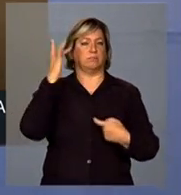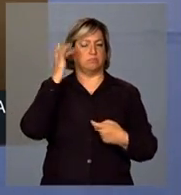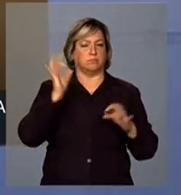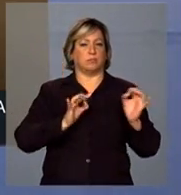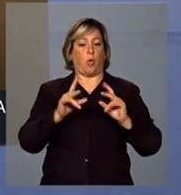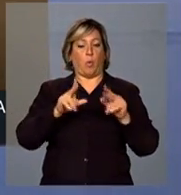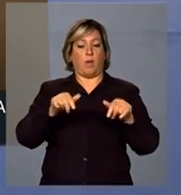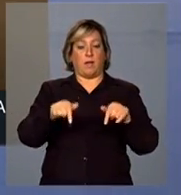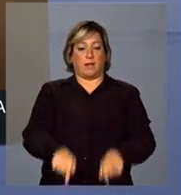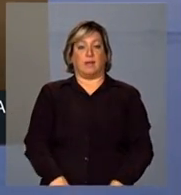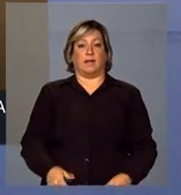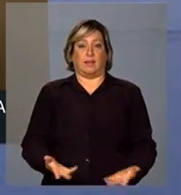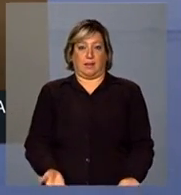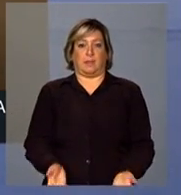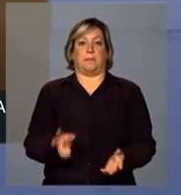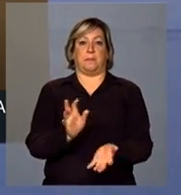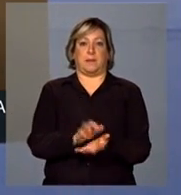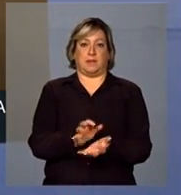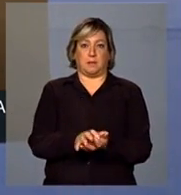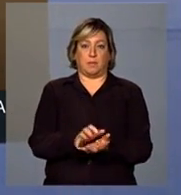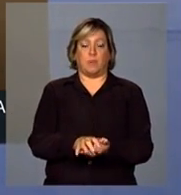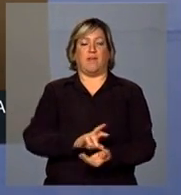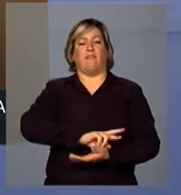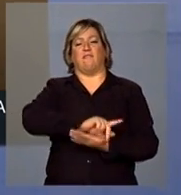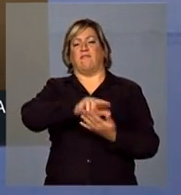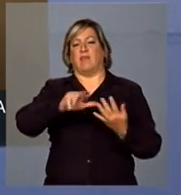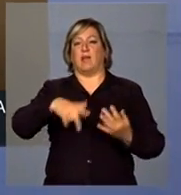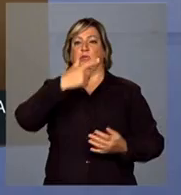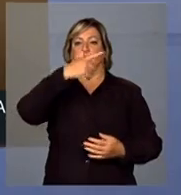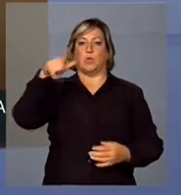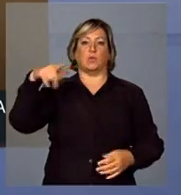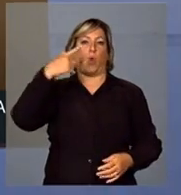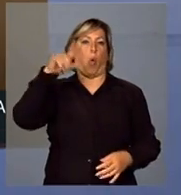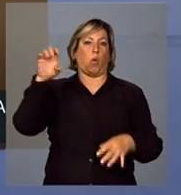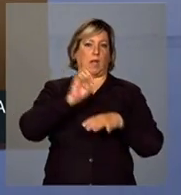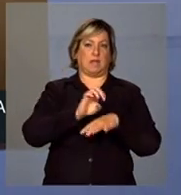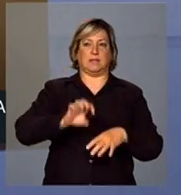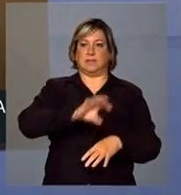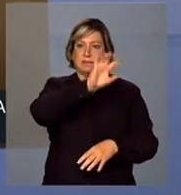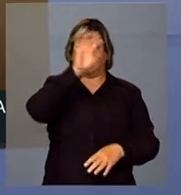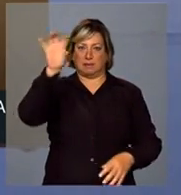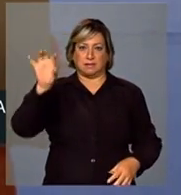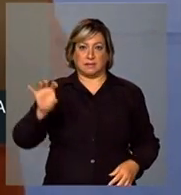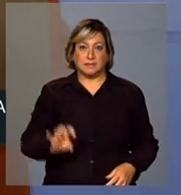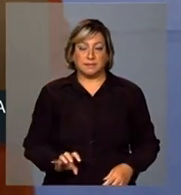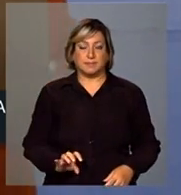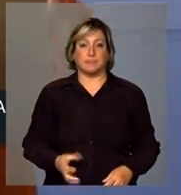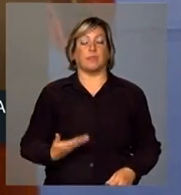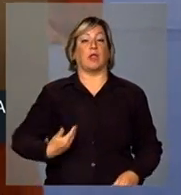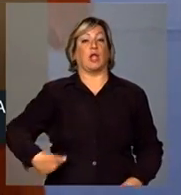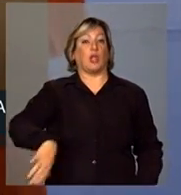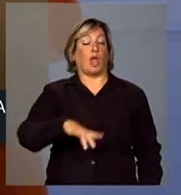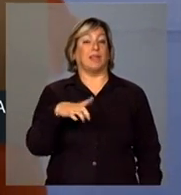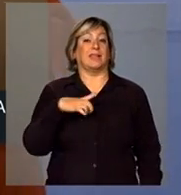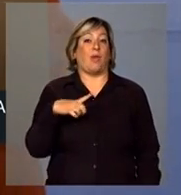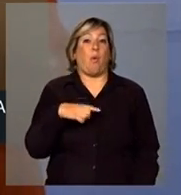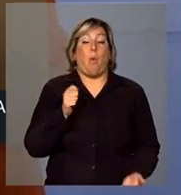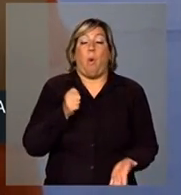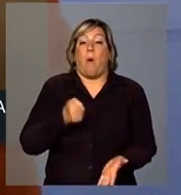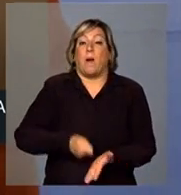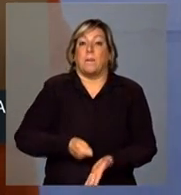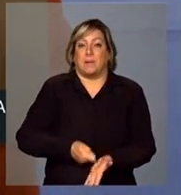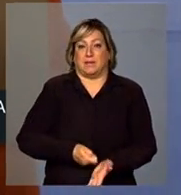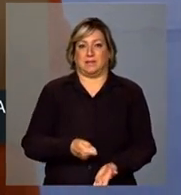essa aqui em Pernambuco e várias outras em outros estados. Nós temos obrigação